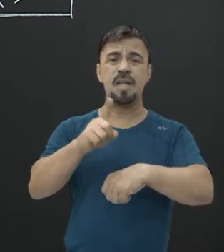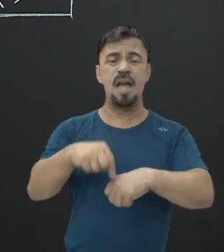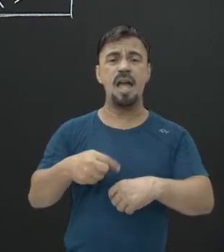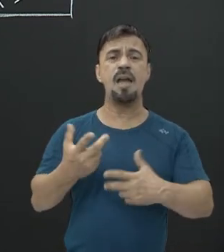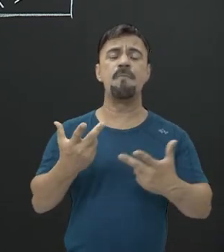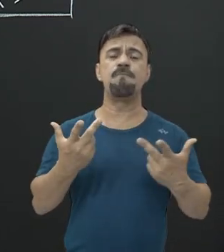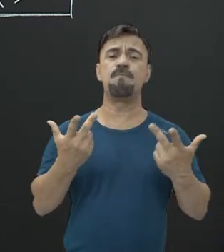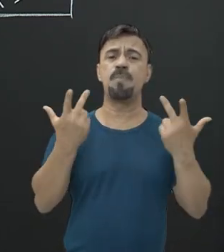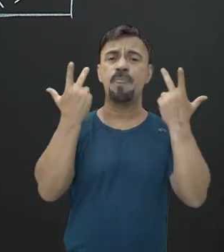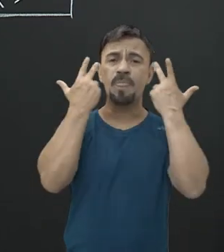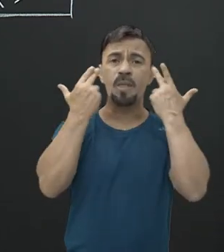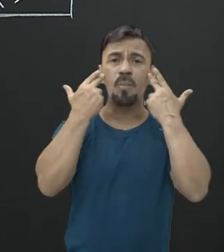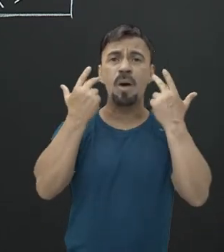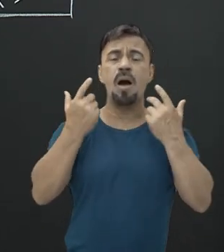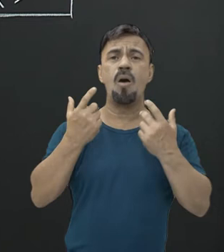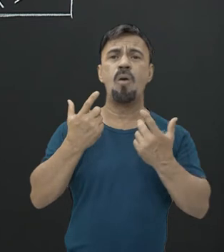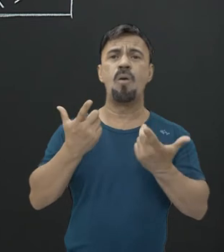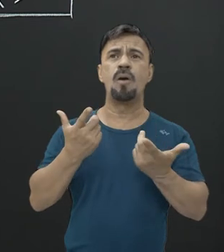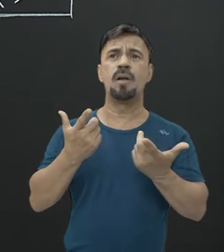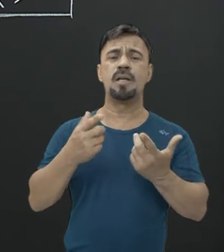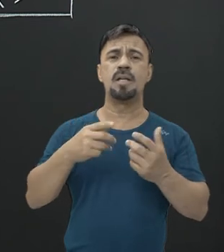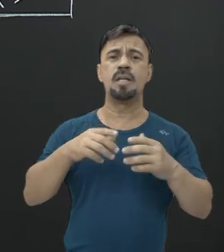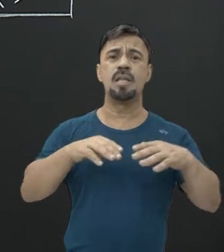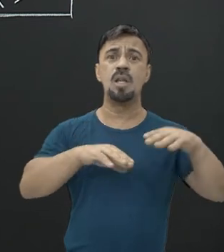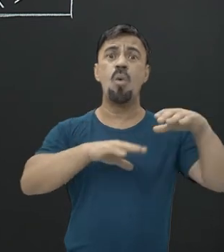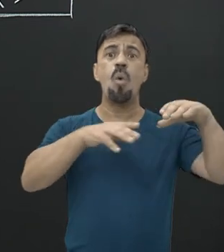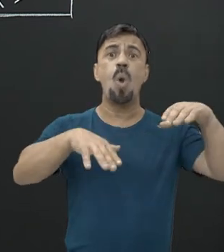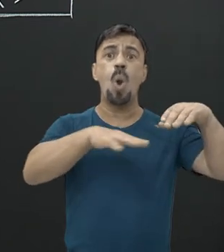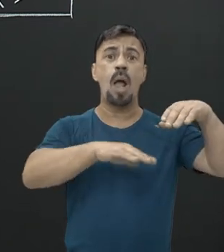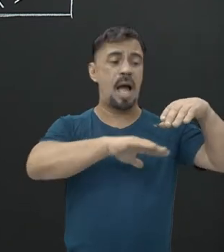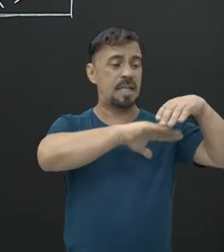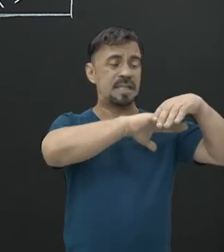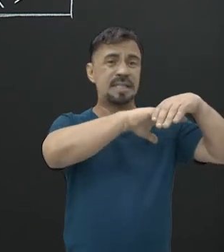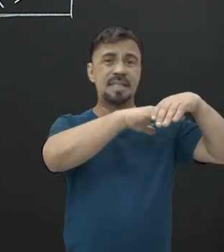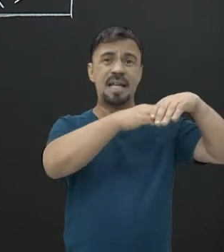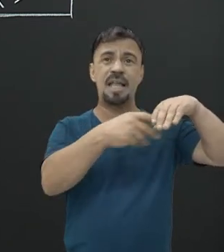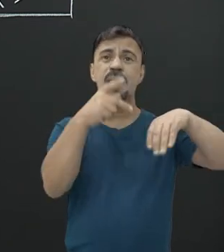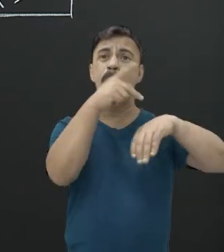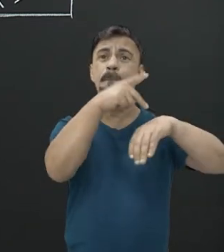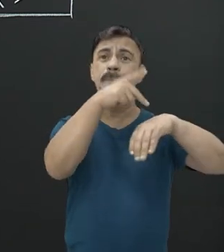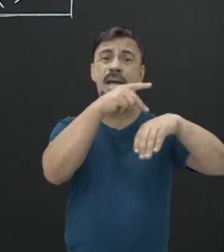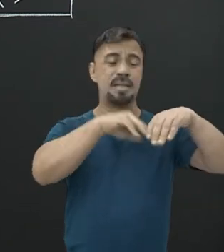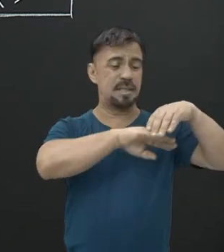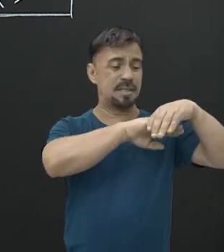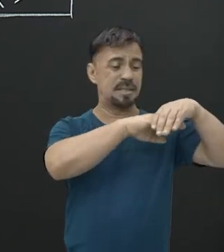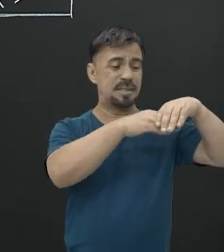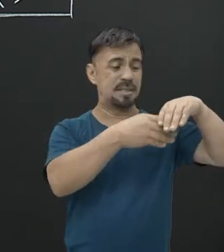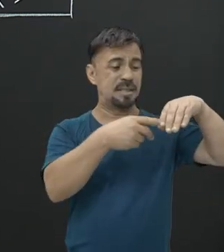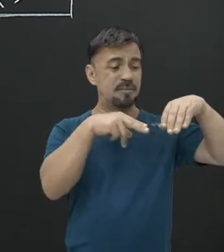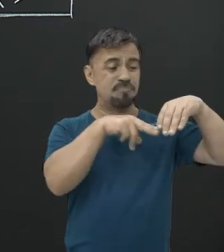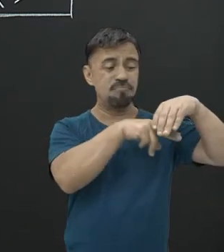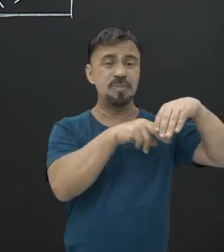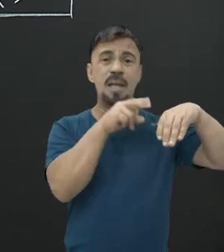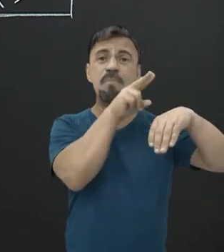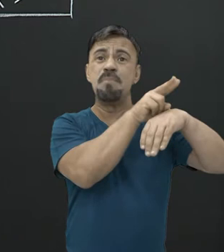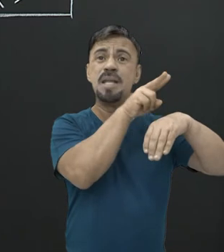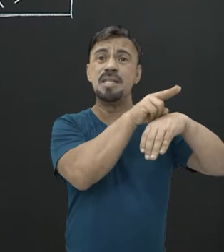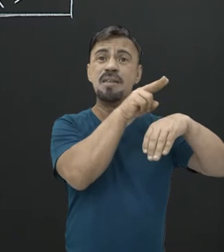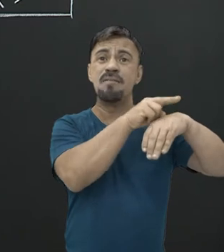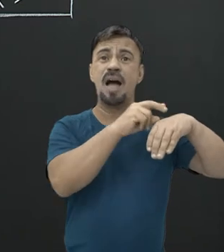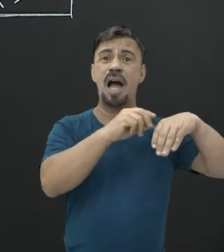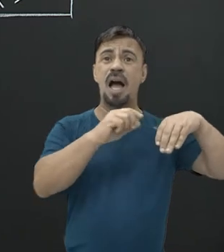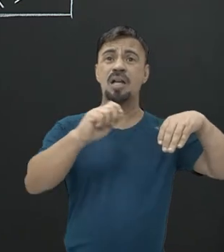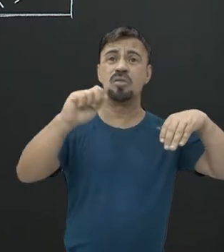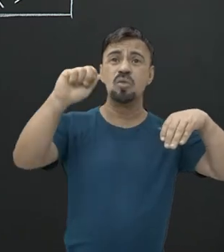fósseis, por exemplo, em ambientes de caverna. Porque é um ambiente naturalmente preservado, preservado de intensidade de